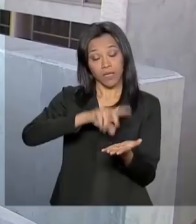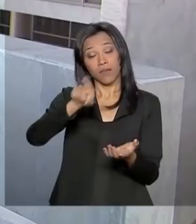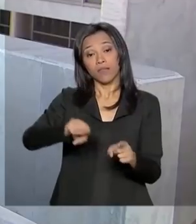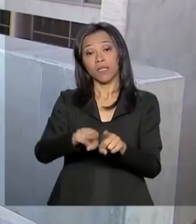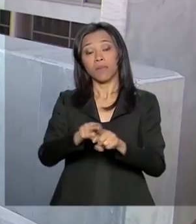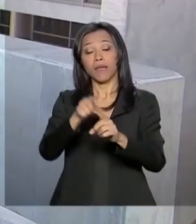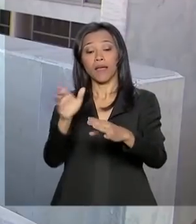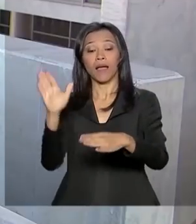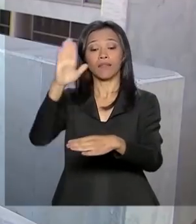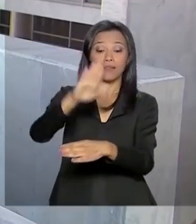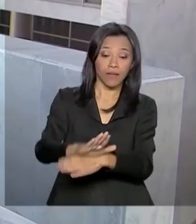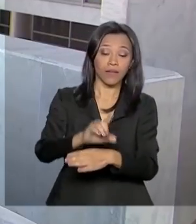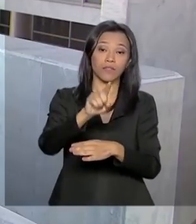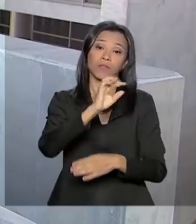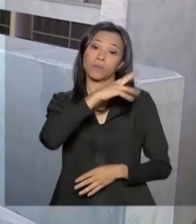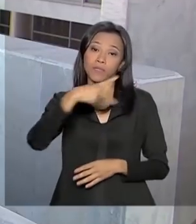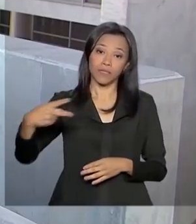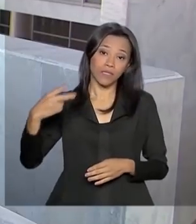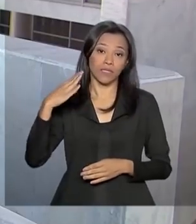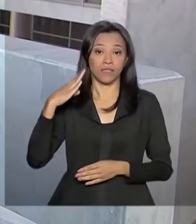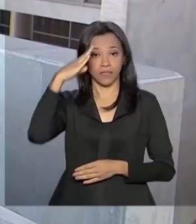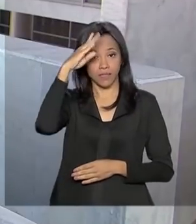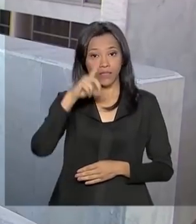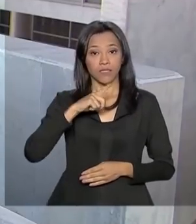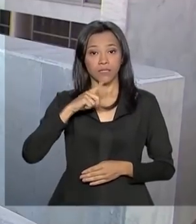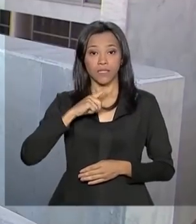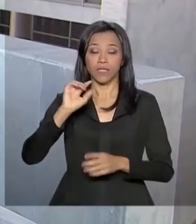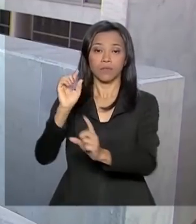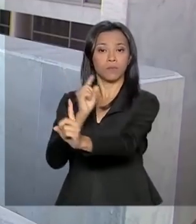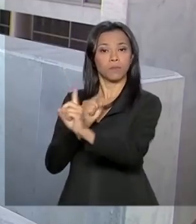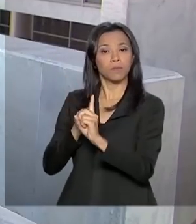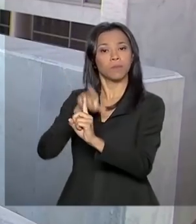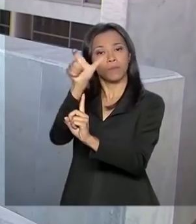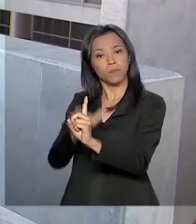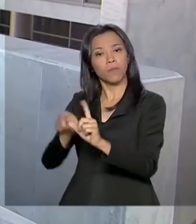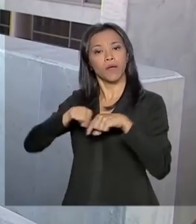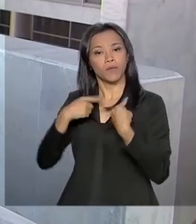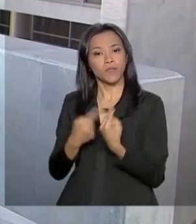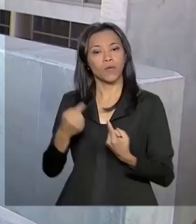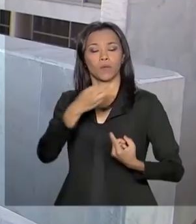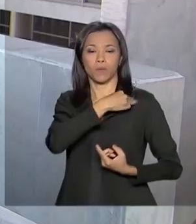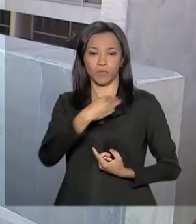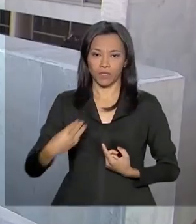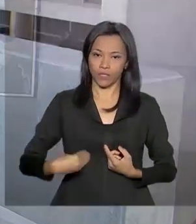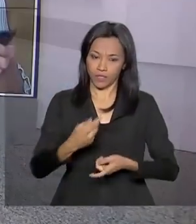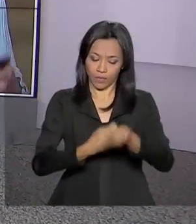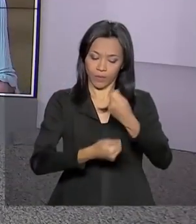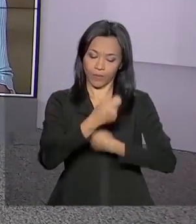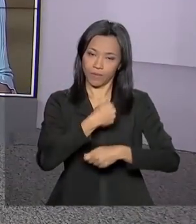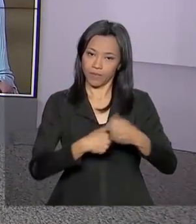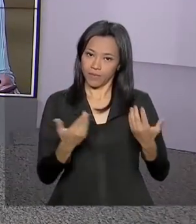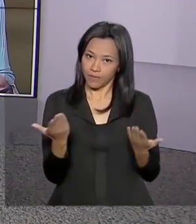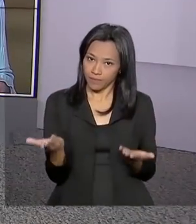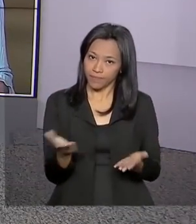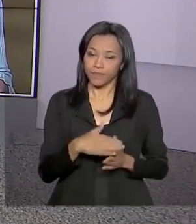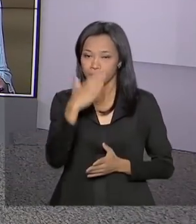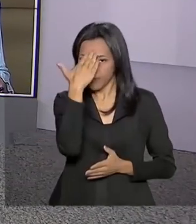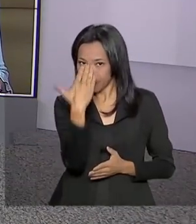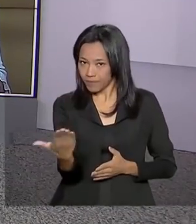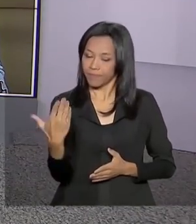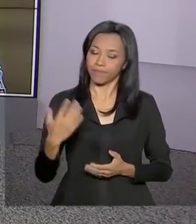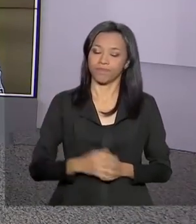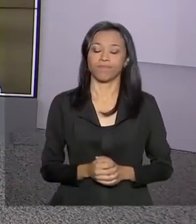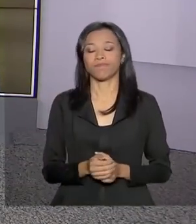na parte da tarde, o presidente se reúne com o ministro da Economia, Paulo Guedes. Carla, voltamos com você. Obrigada, Luana, pela sua